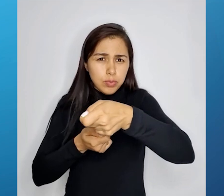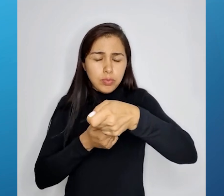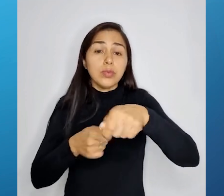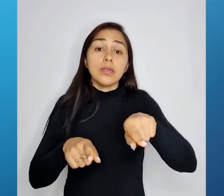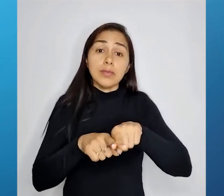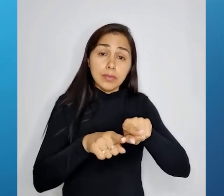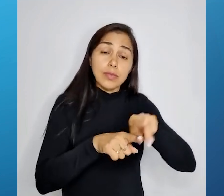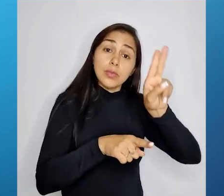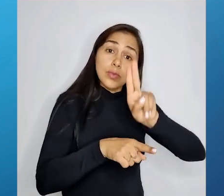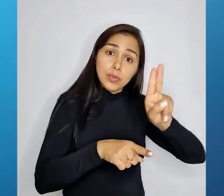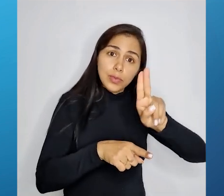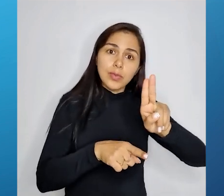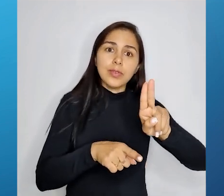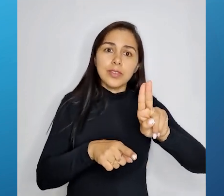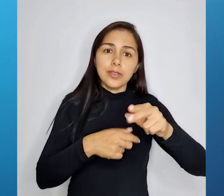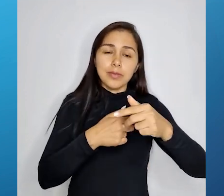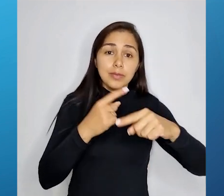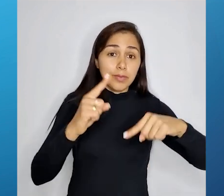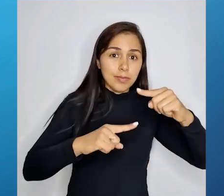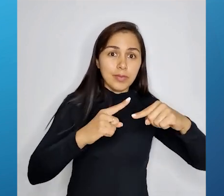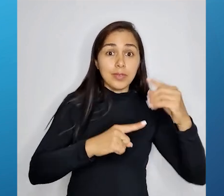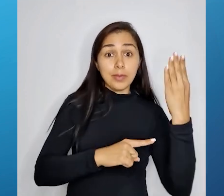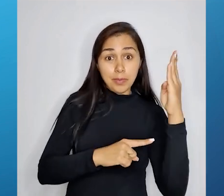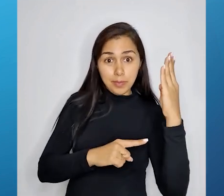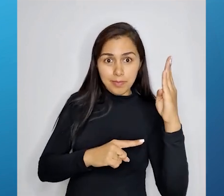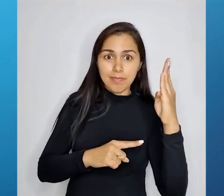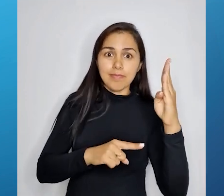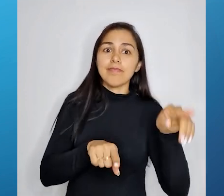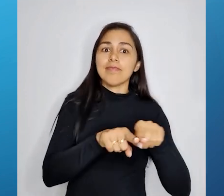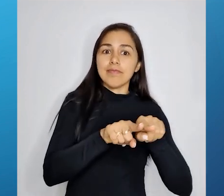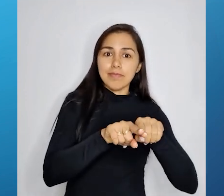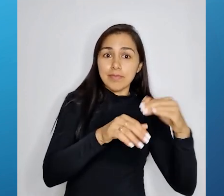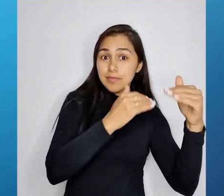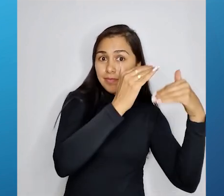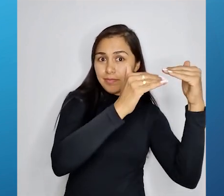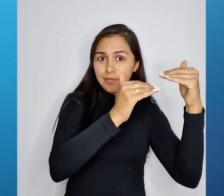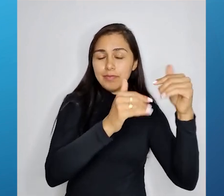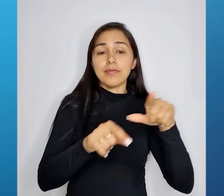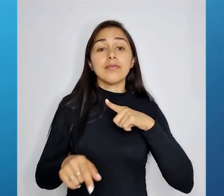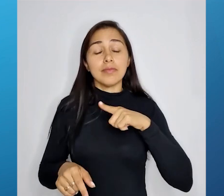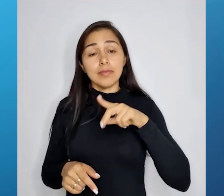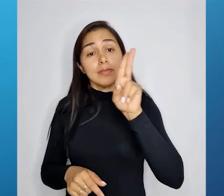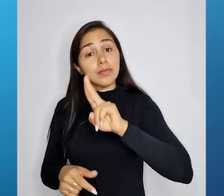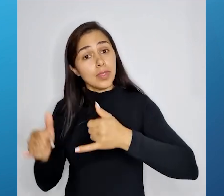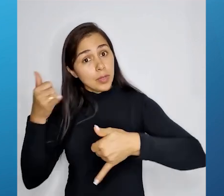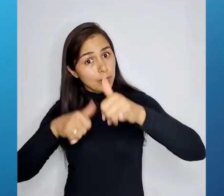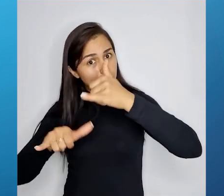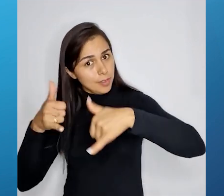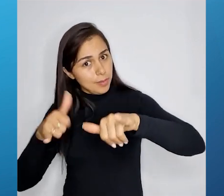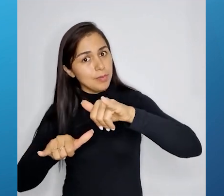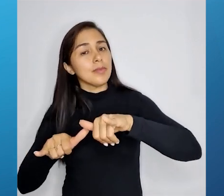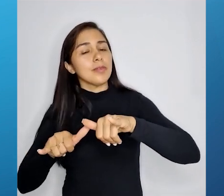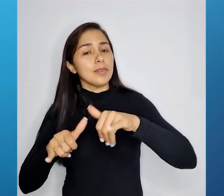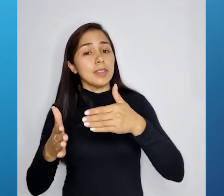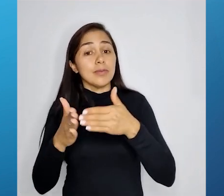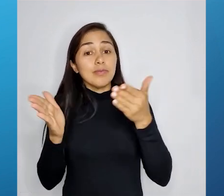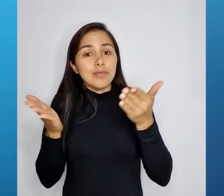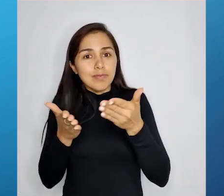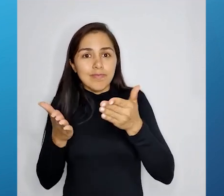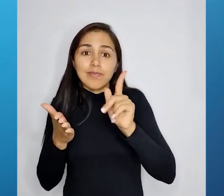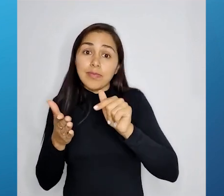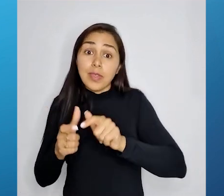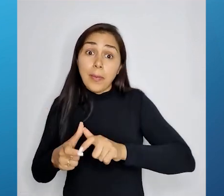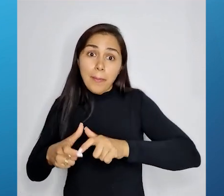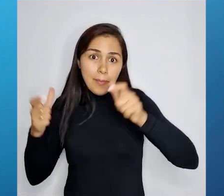crescido em relação ao seu uso. Então, nós temos tanta utilização por químicos, de produtos químicos, que ainda assim são a maioria,